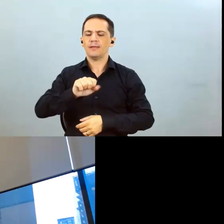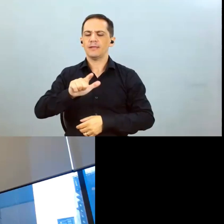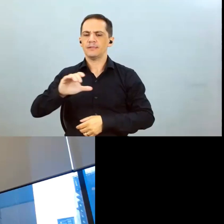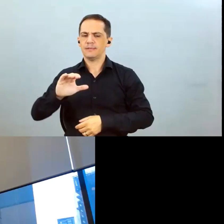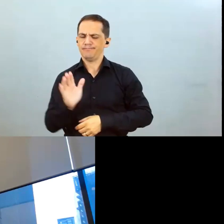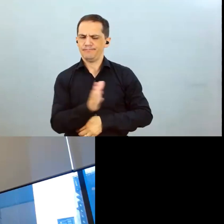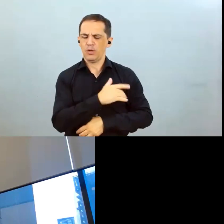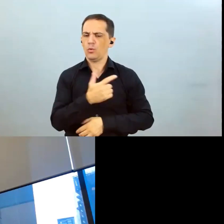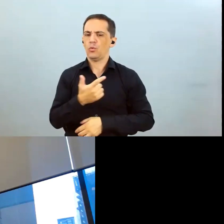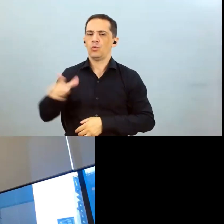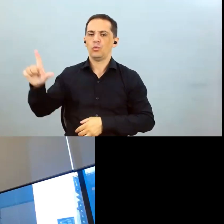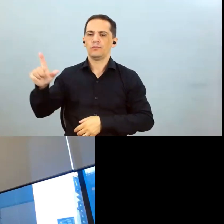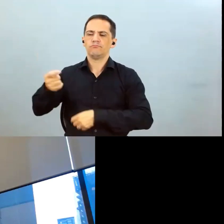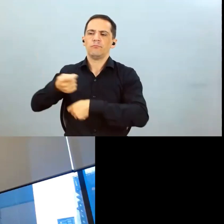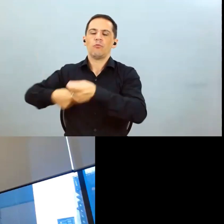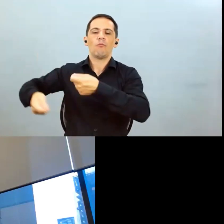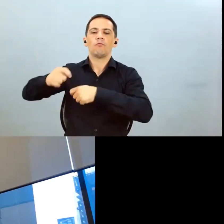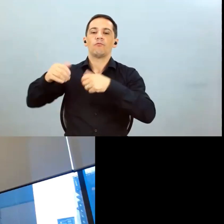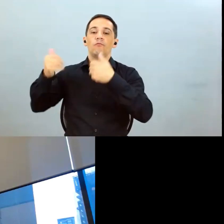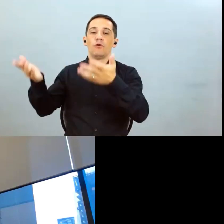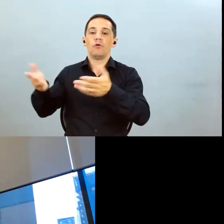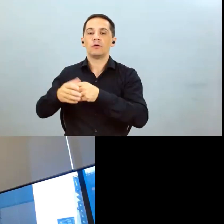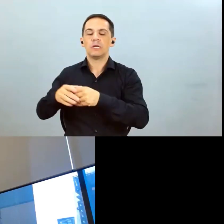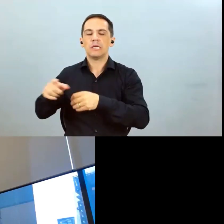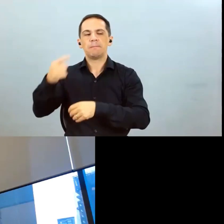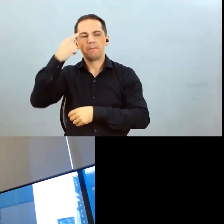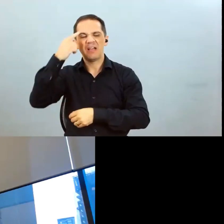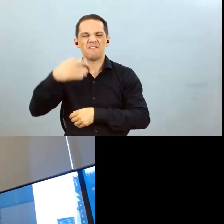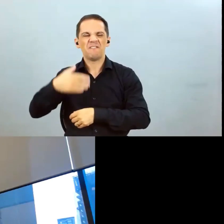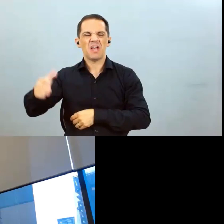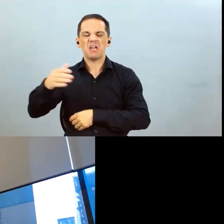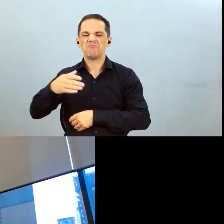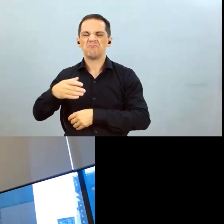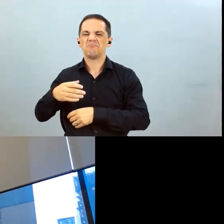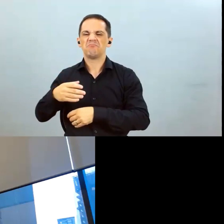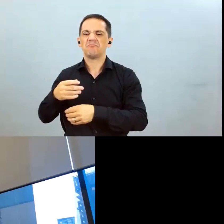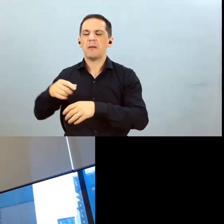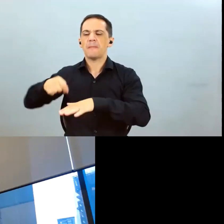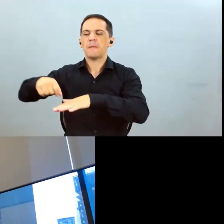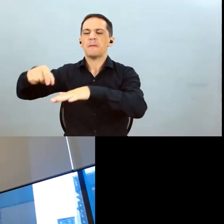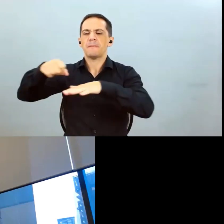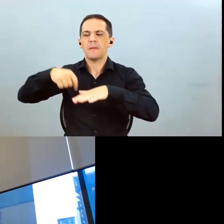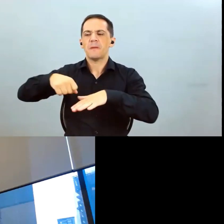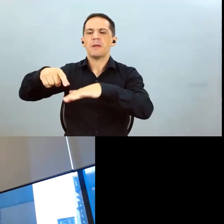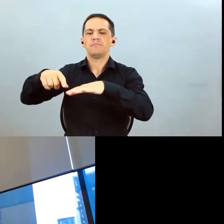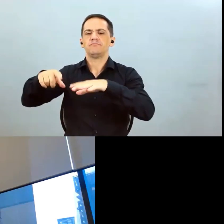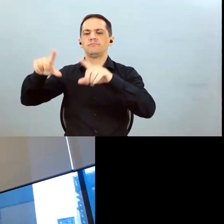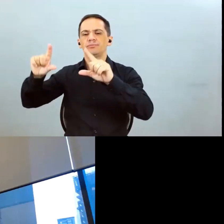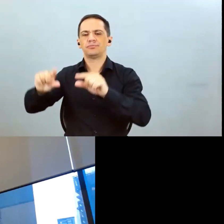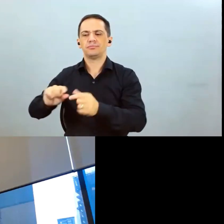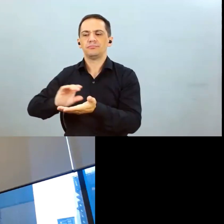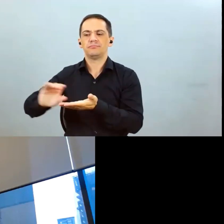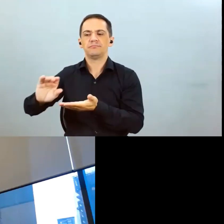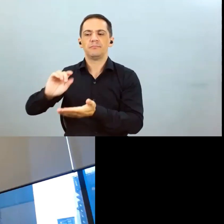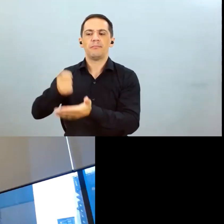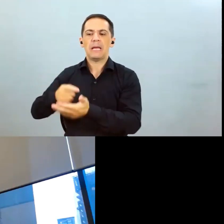a intenção de plantio e investimento para a próxima com certeza Júlia se o preço se mantiver no